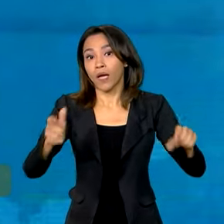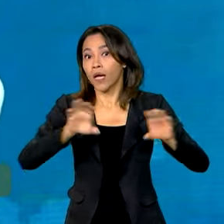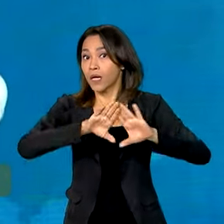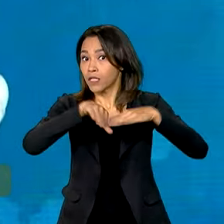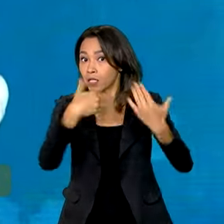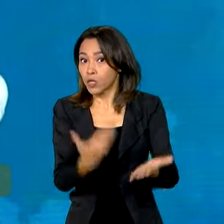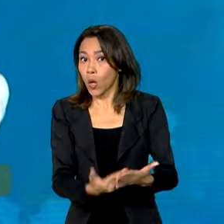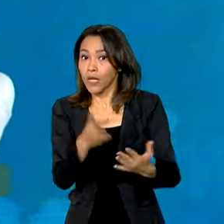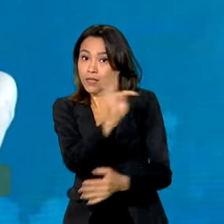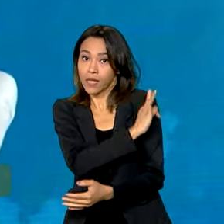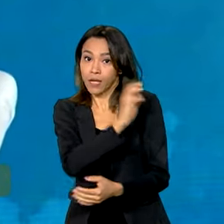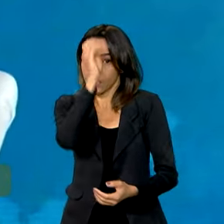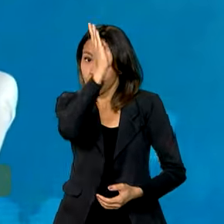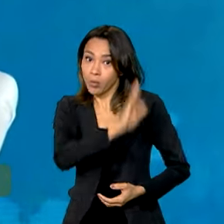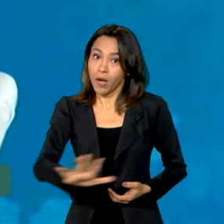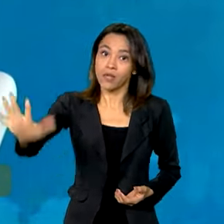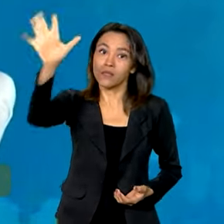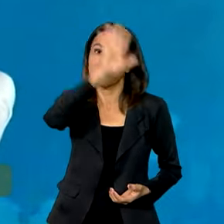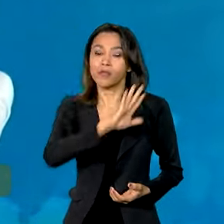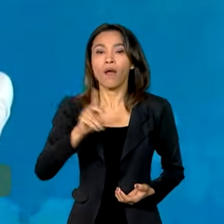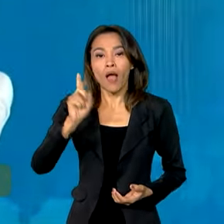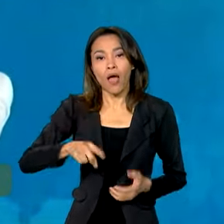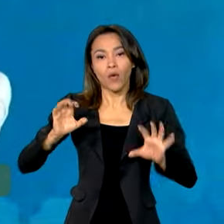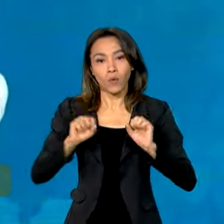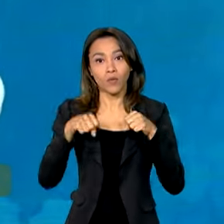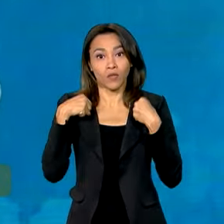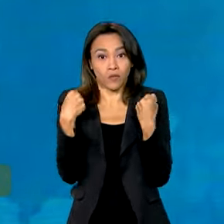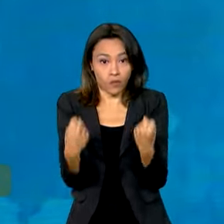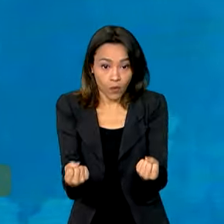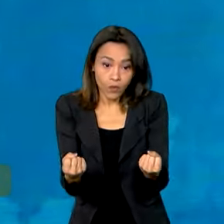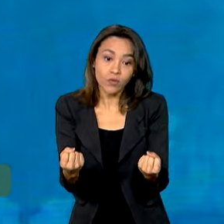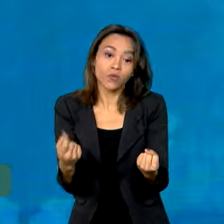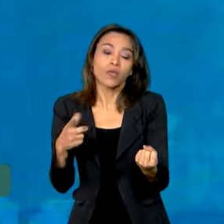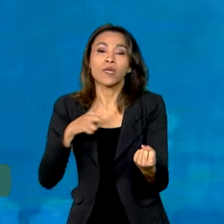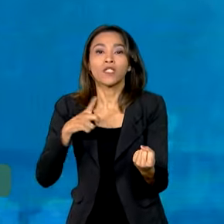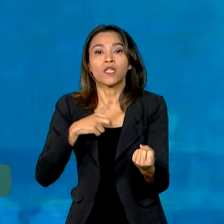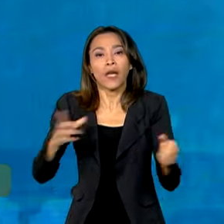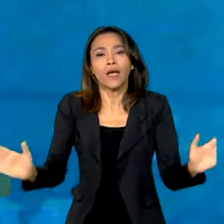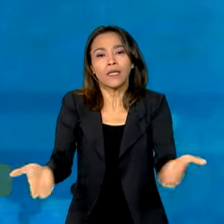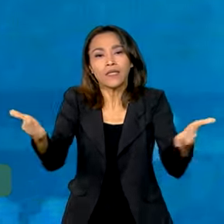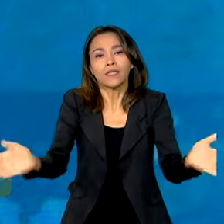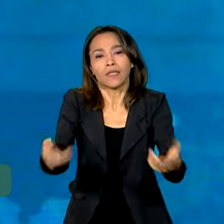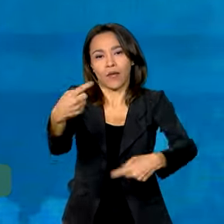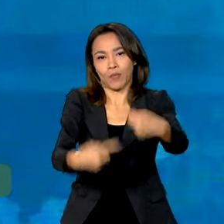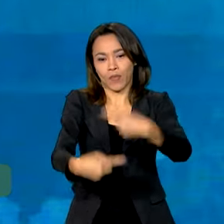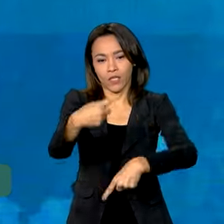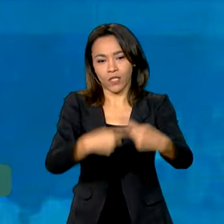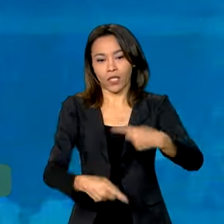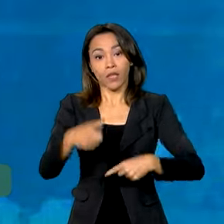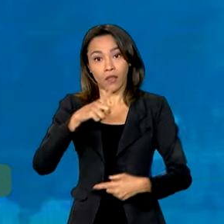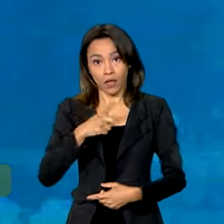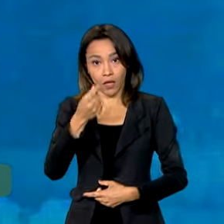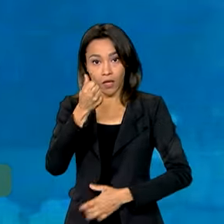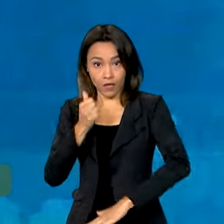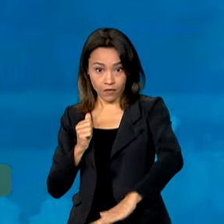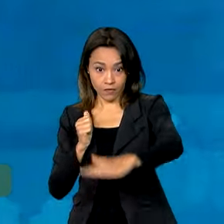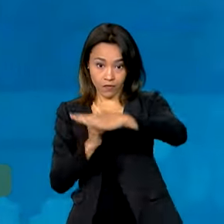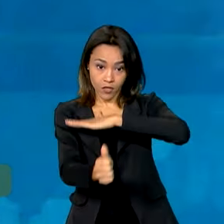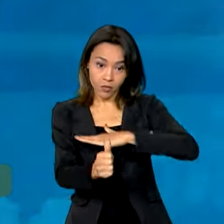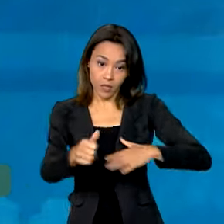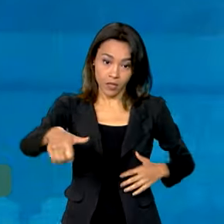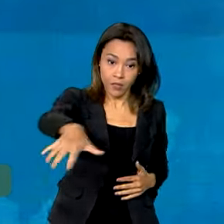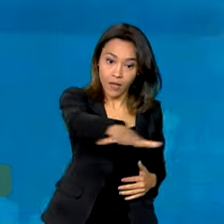Portanto, é um esforço criativo, porque nós precisamos de recursos para induzir essa política, precisamos de investimento para isso. Portanto,